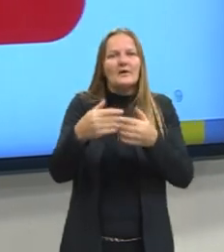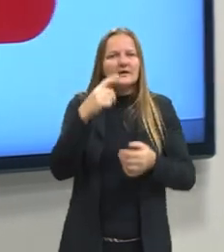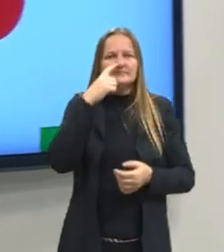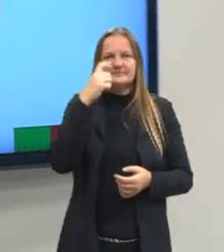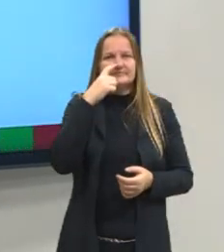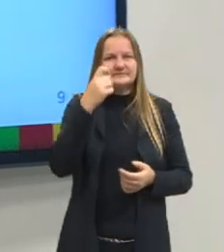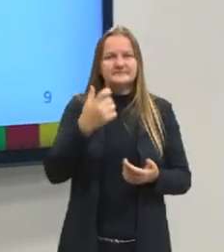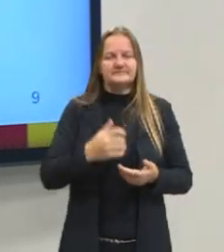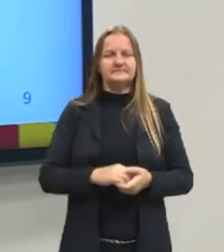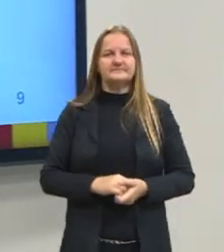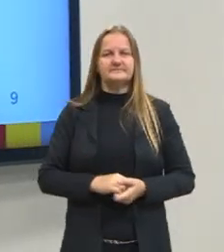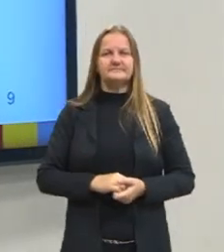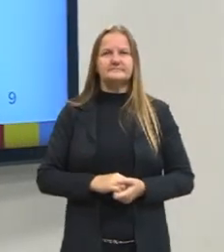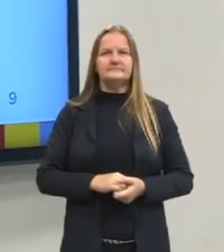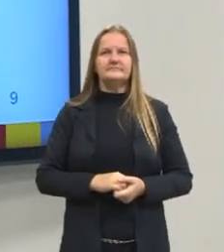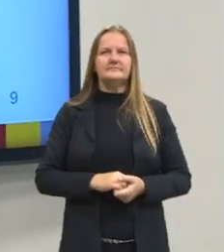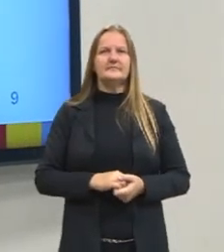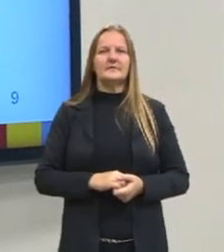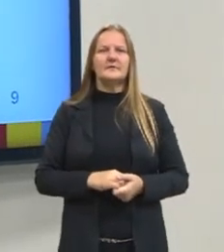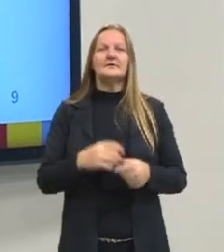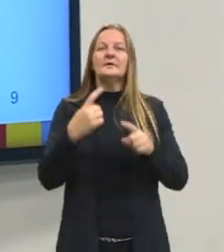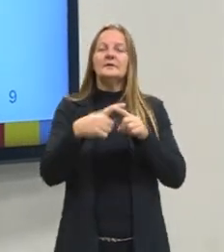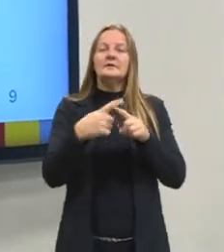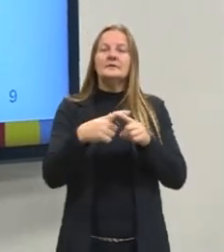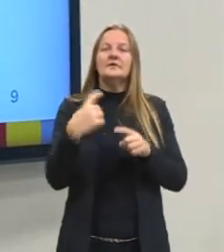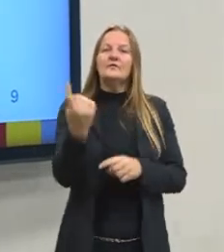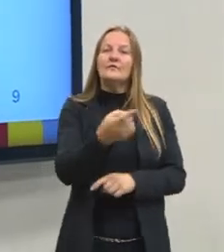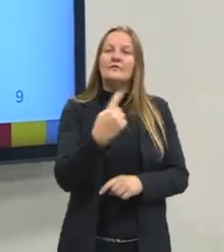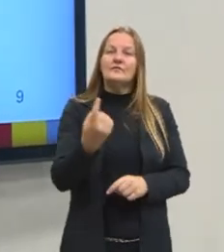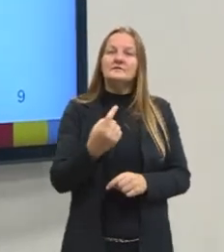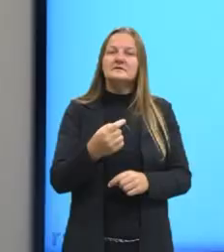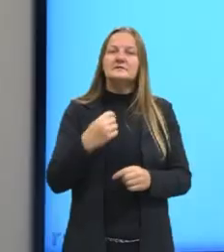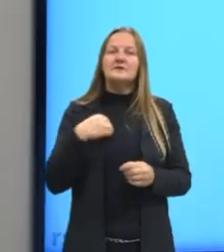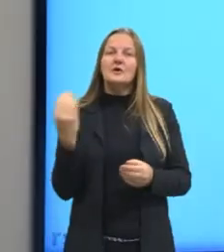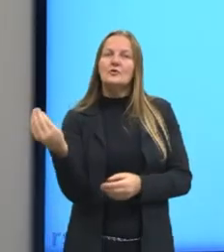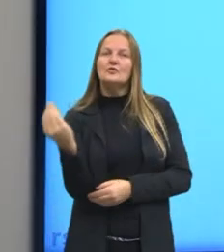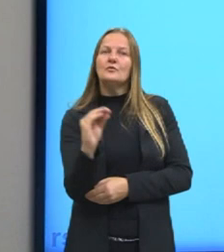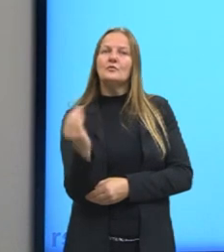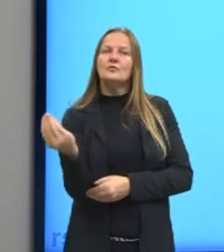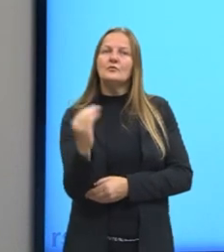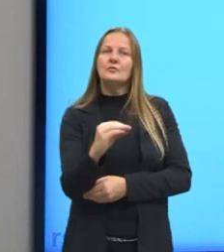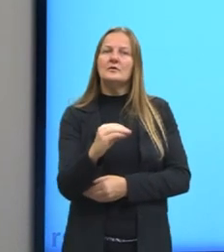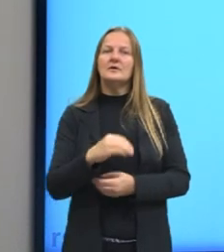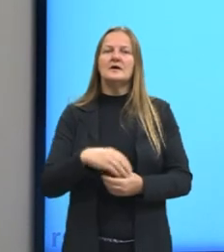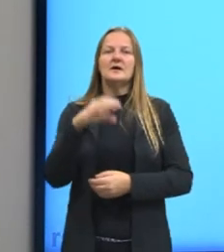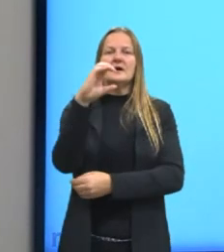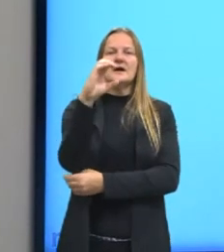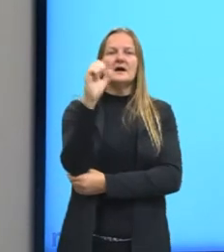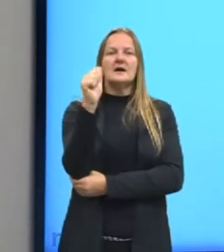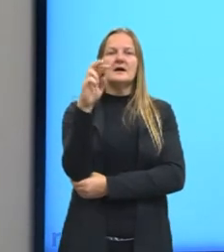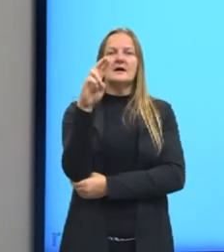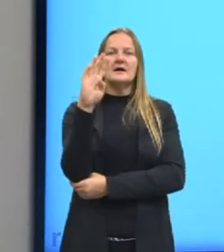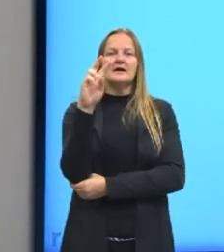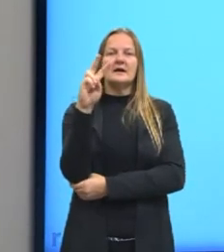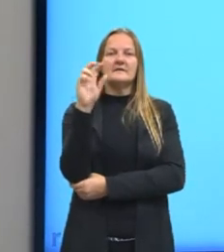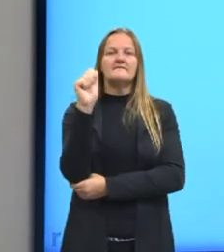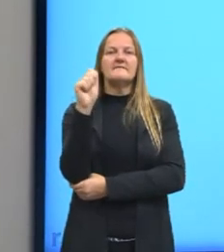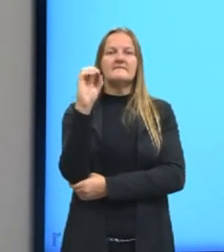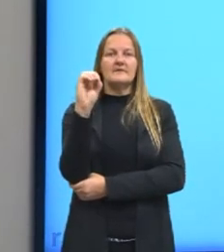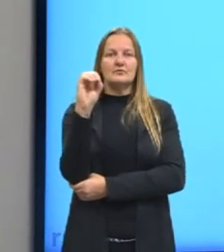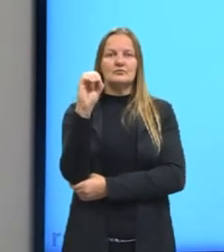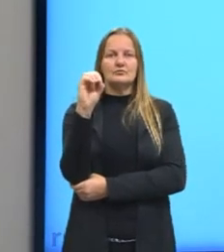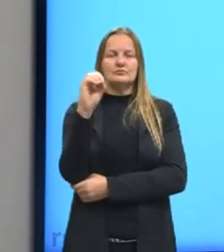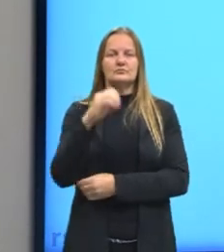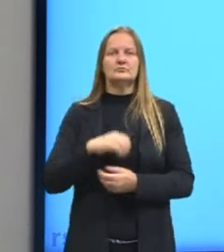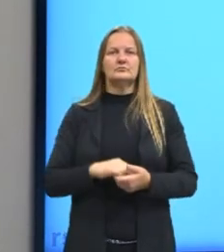ocorre desse jeito. Porque você já deve ter ouvido falar da gente adicionar o carvão ativado. O que é esse